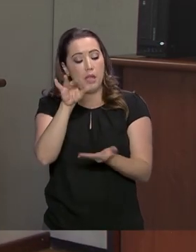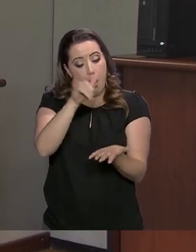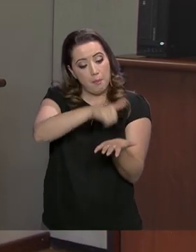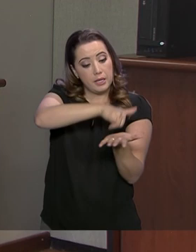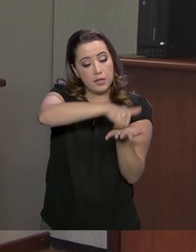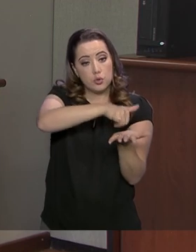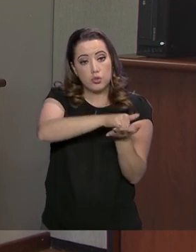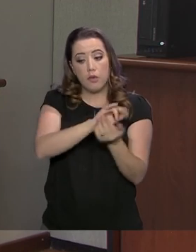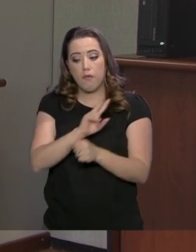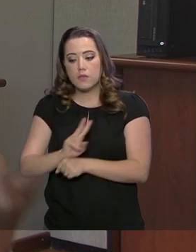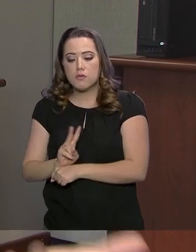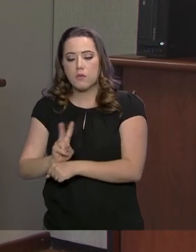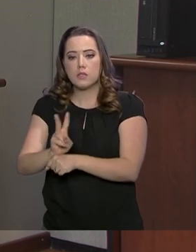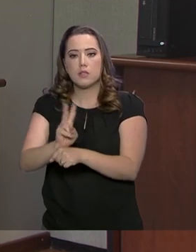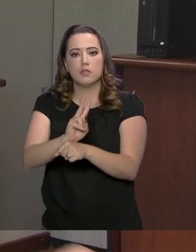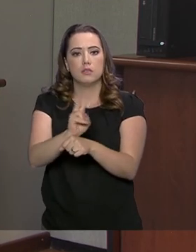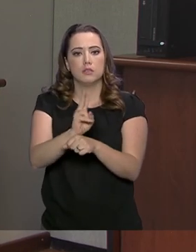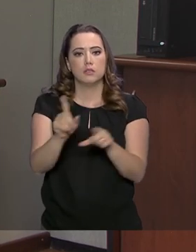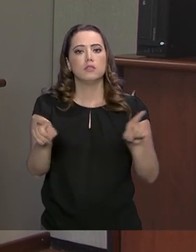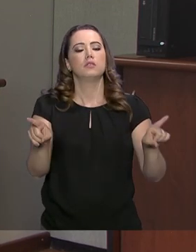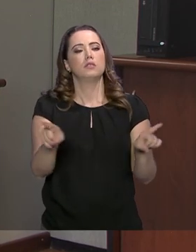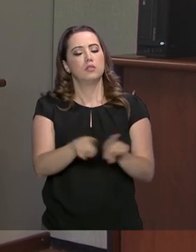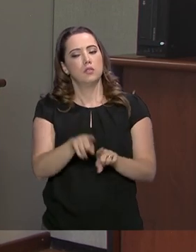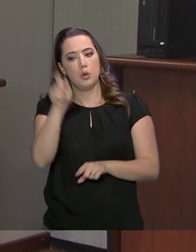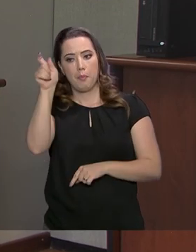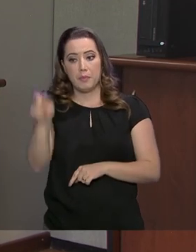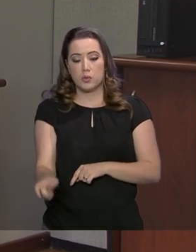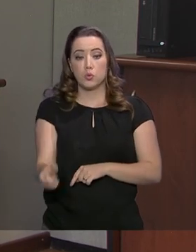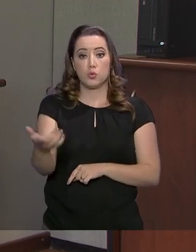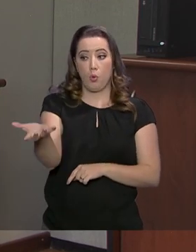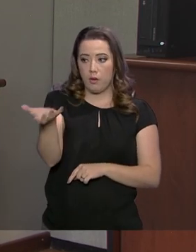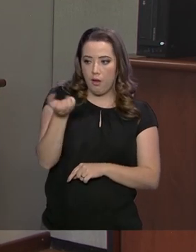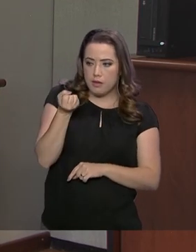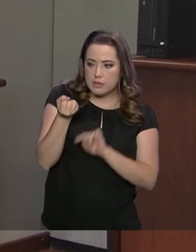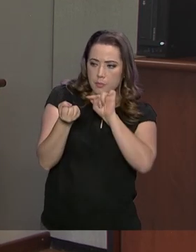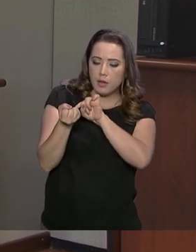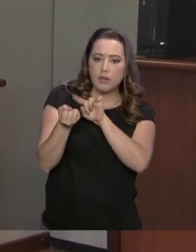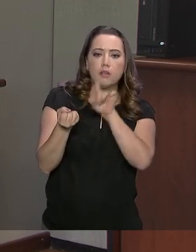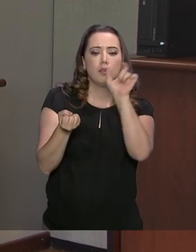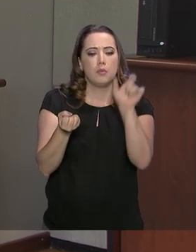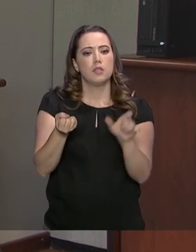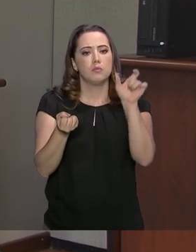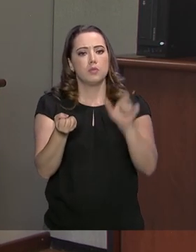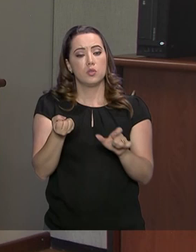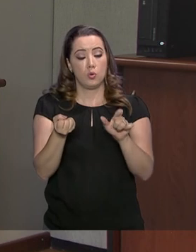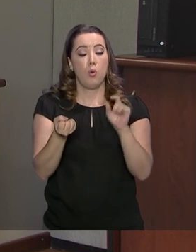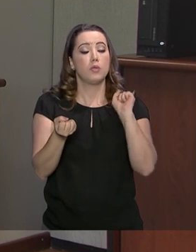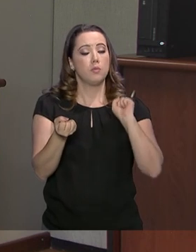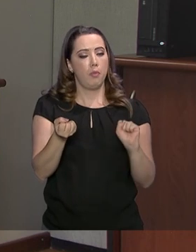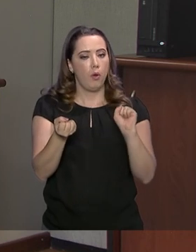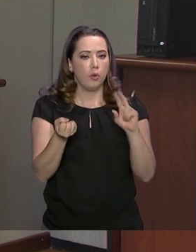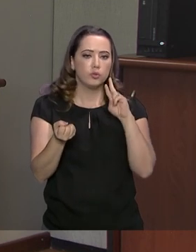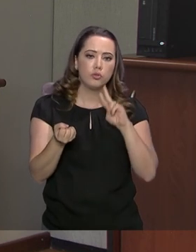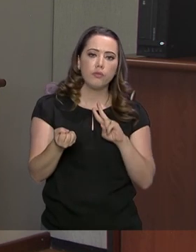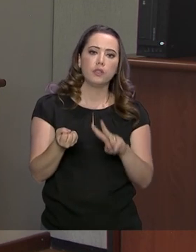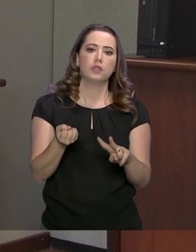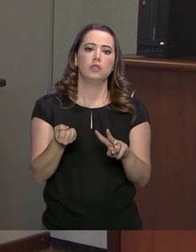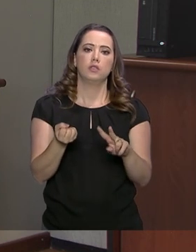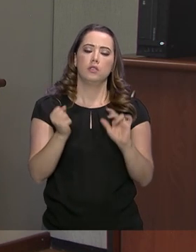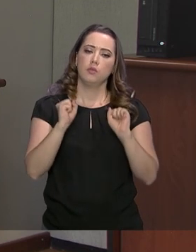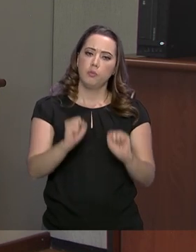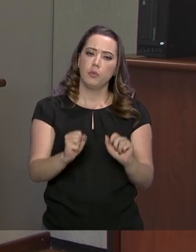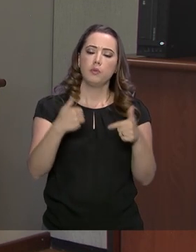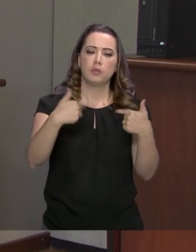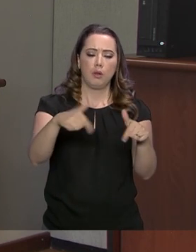fiscalização, que tanto quem está recebendo o recurso quanto o cidadão podem se valer para fazer